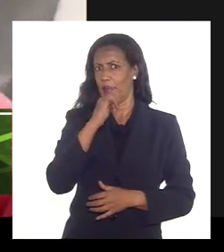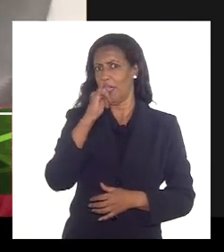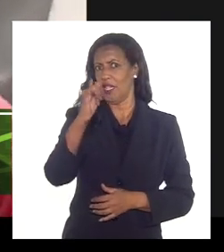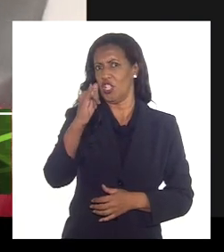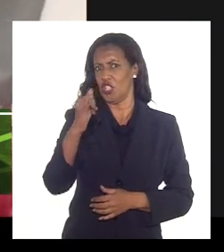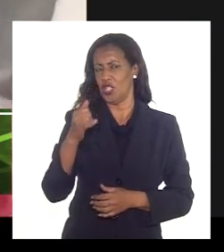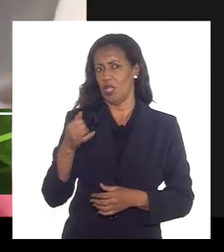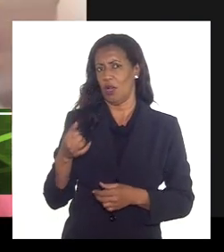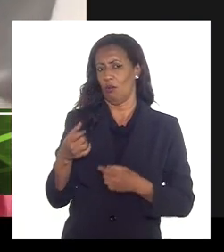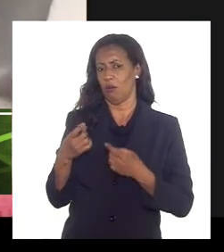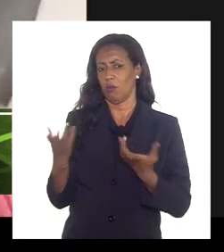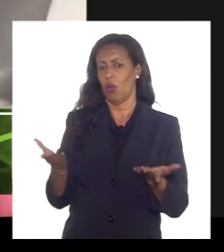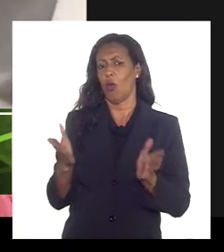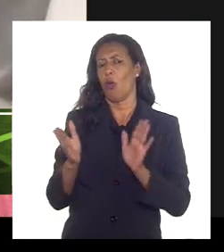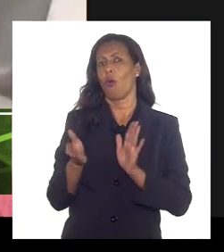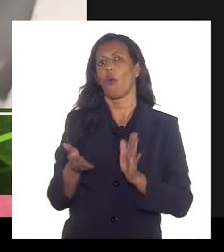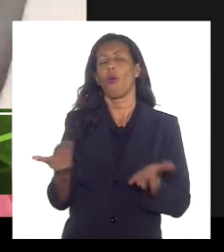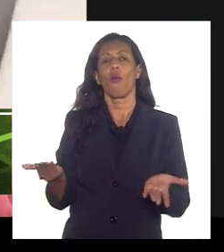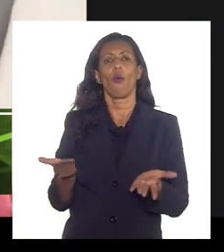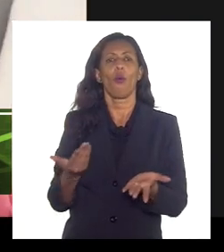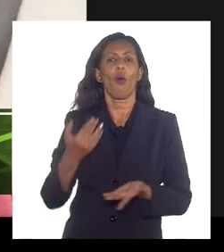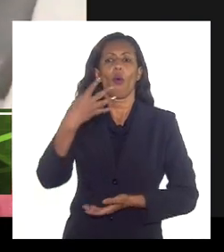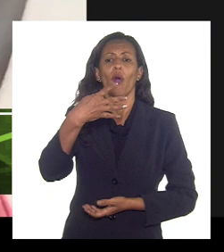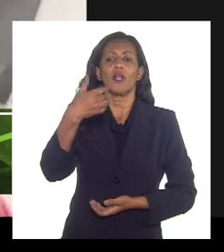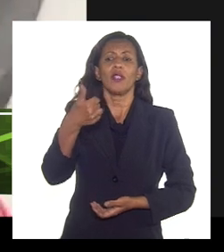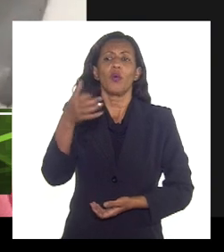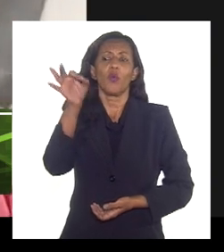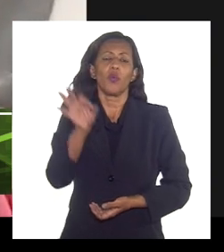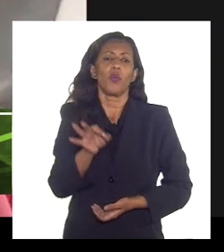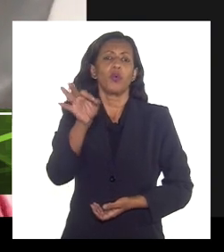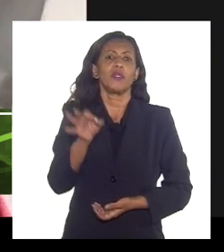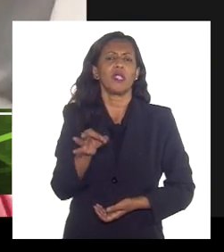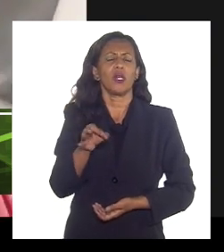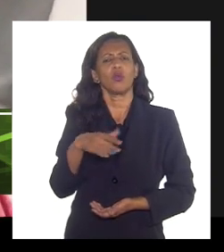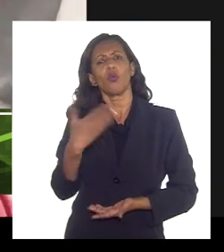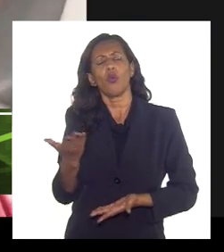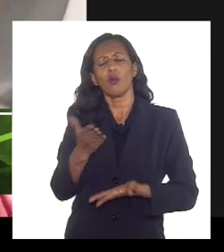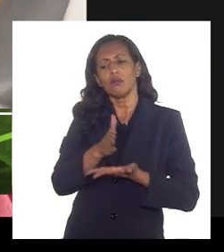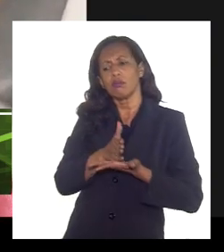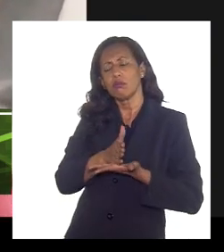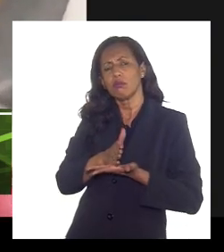comercializado qual a proporção desses 41% quanto que ficaria